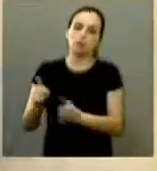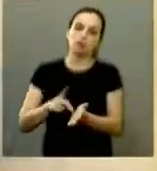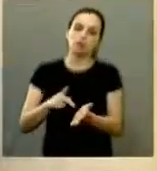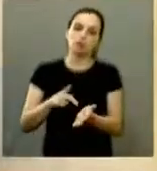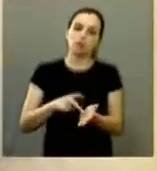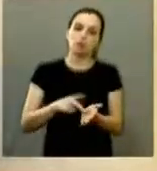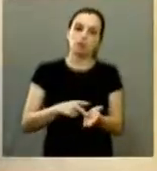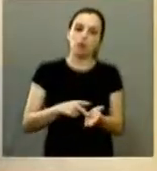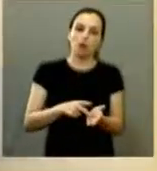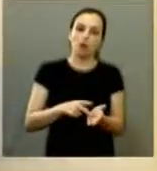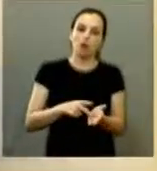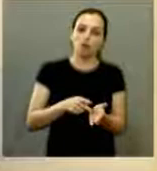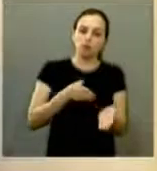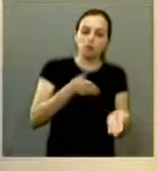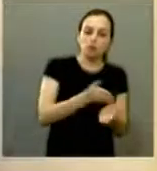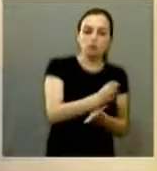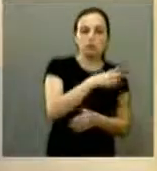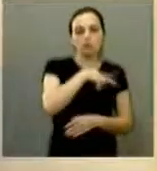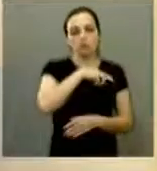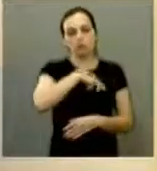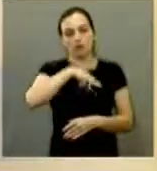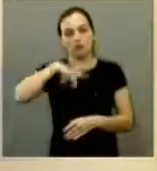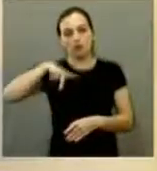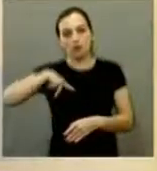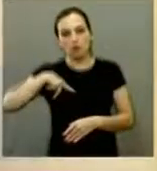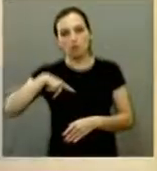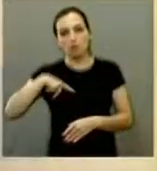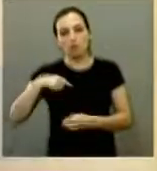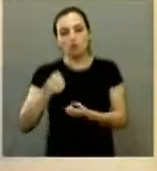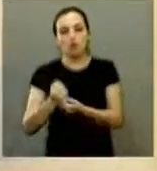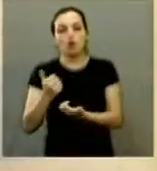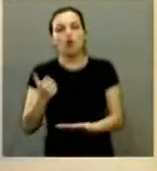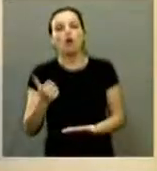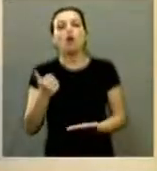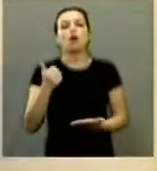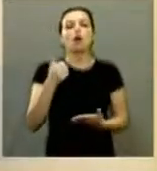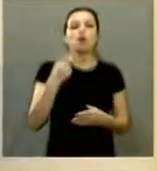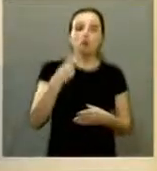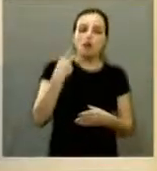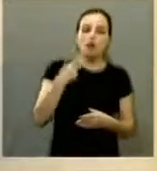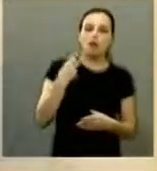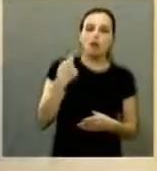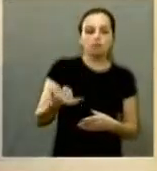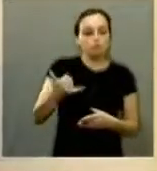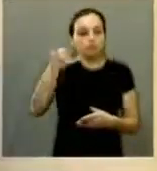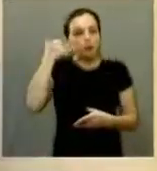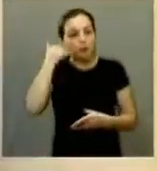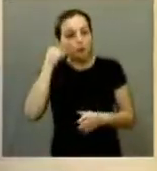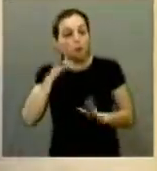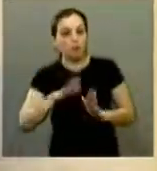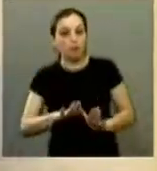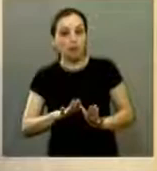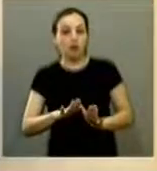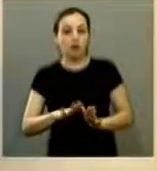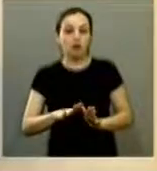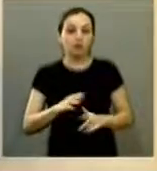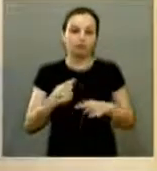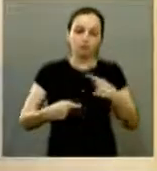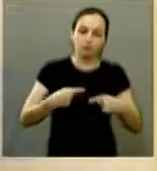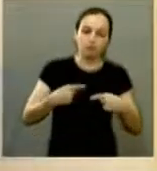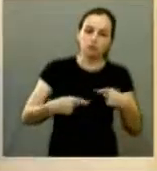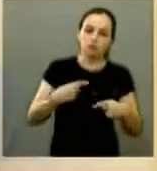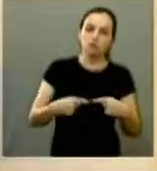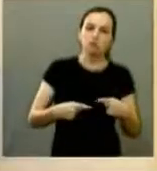no Ministério Público inclusive o assessor do promotor disse que o Edivaldo tinha ligado para ele mas estava sim fazendo uma discussão